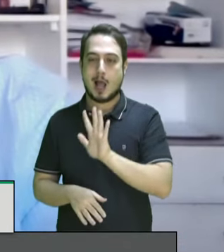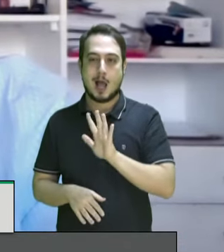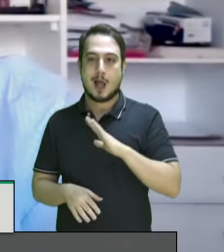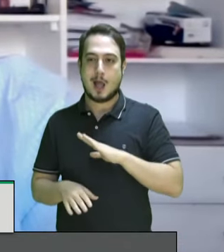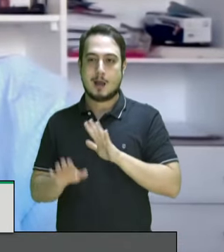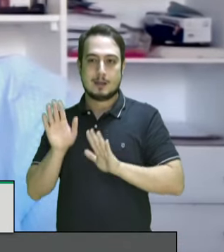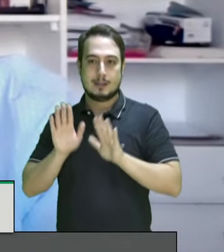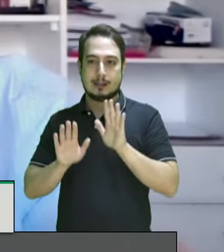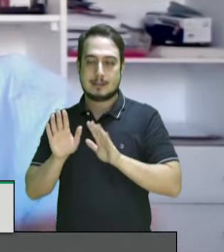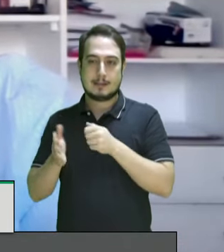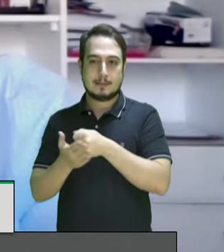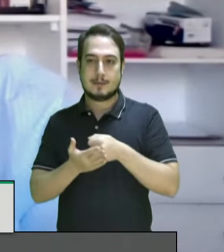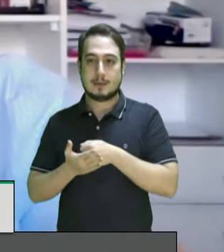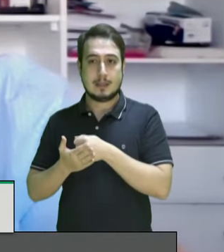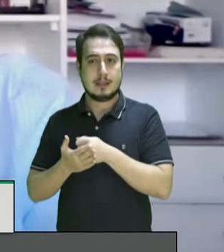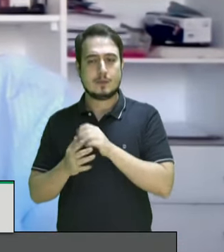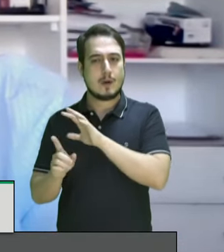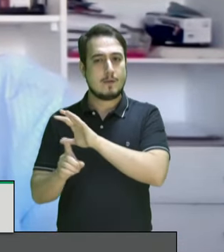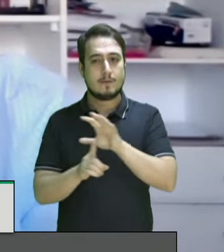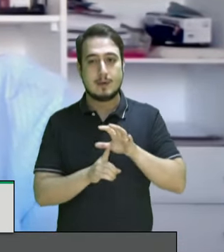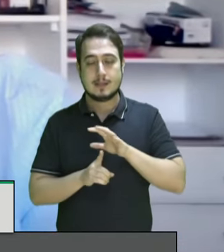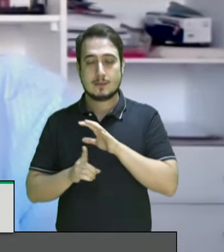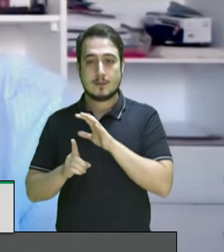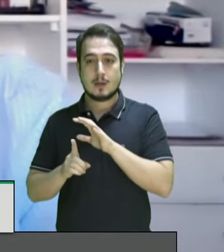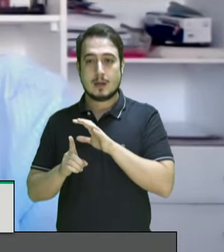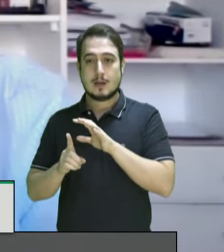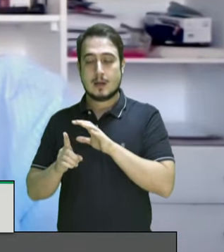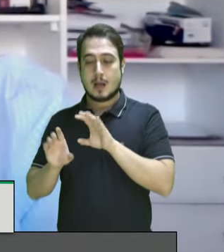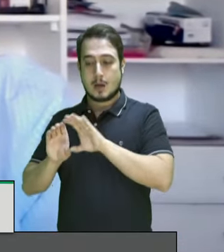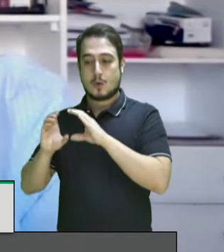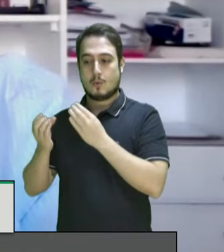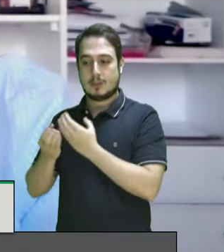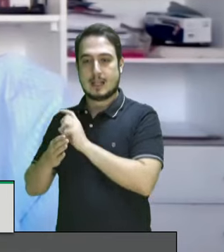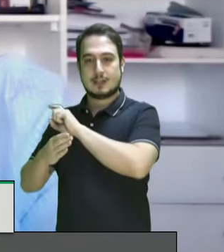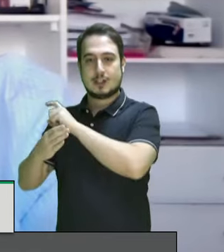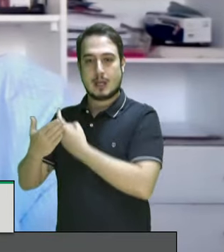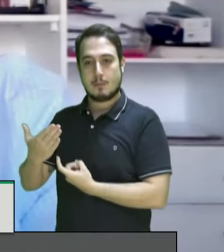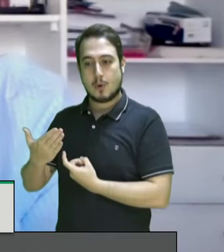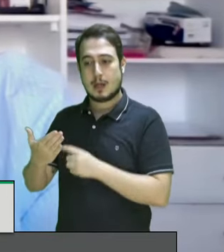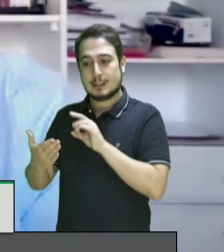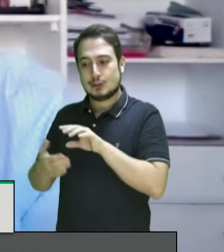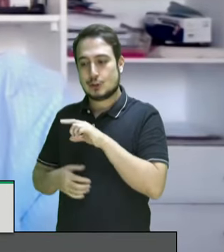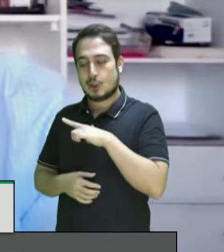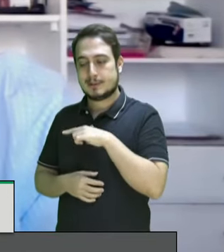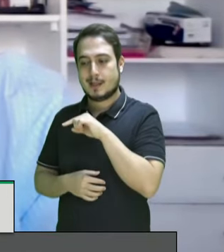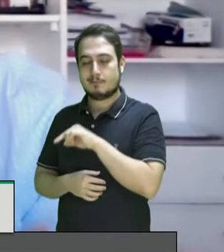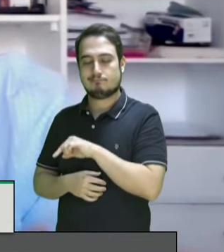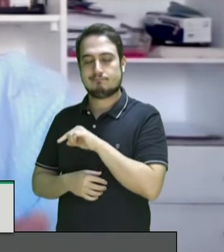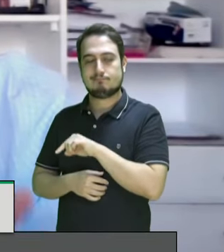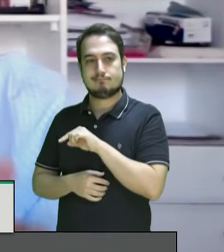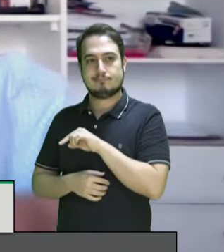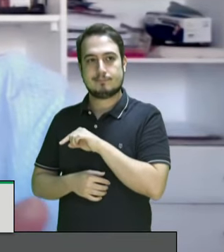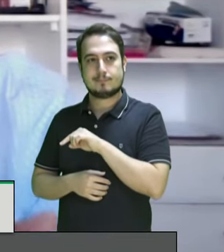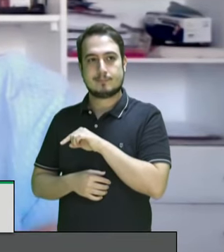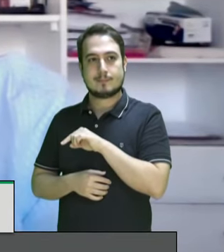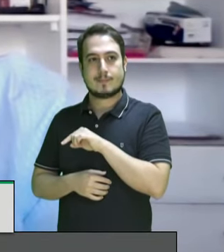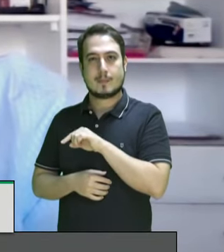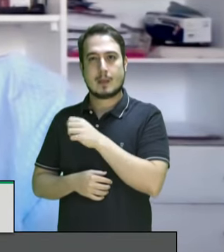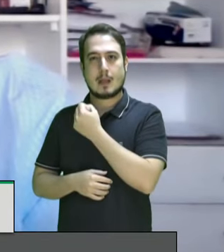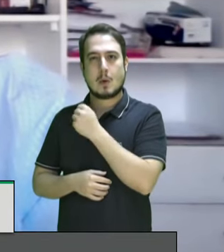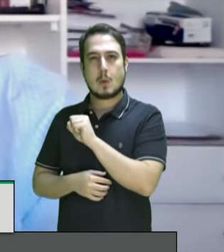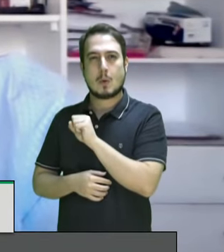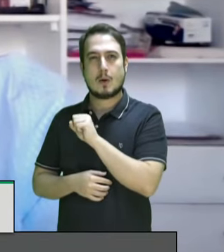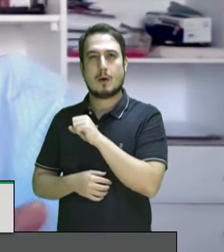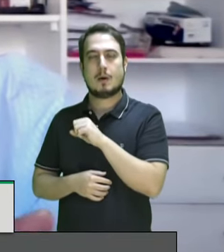licenciamento ambiental que afeta sobretudo as comunidades quilombolas que só tem menos de 80